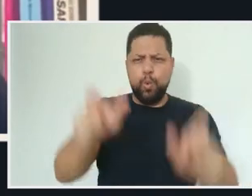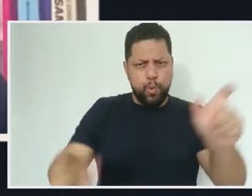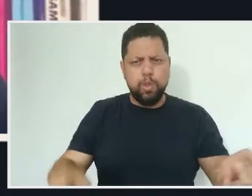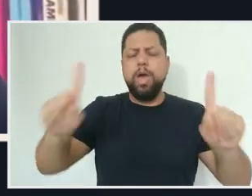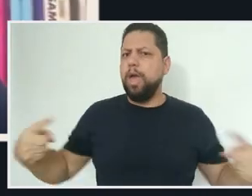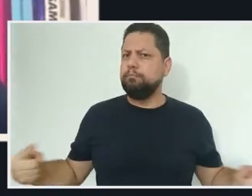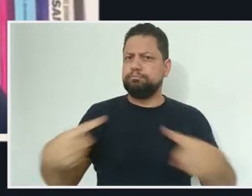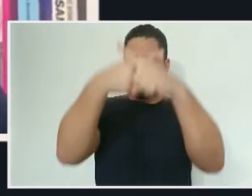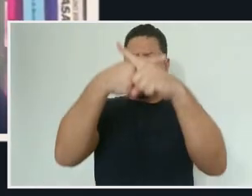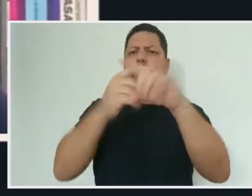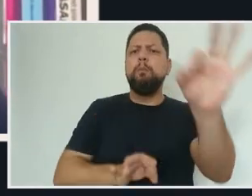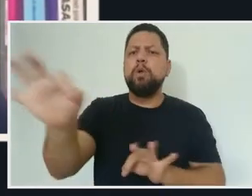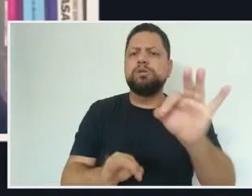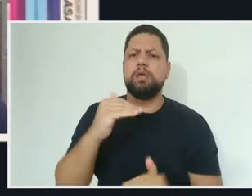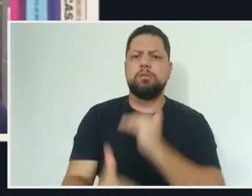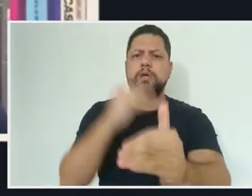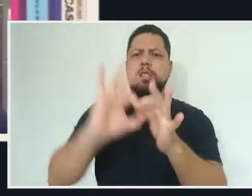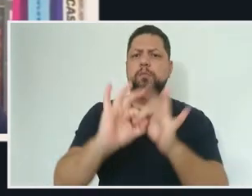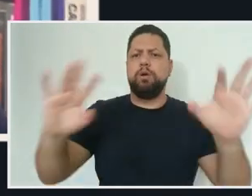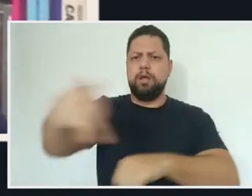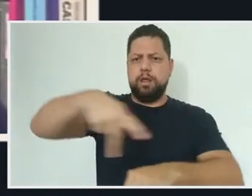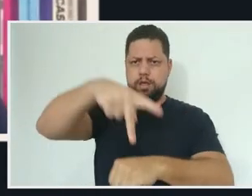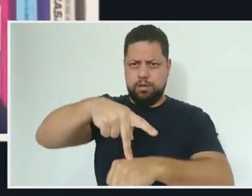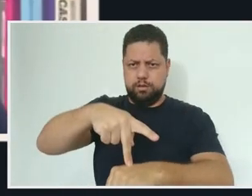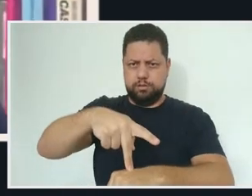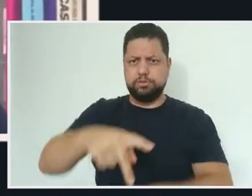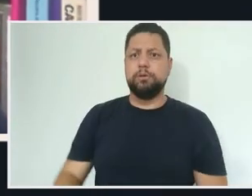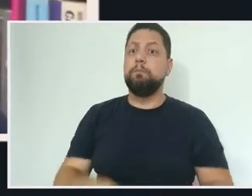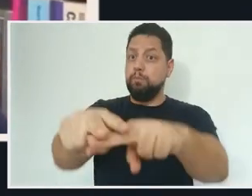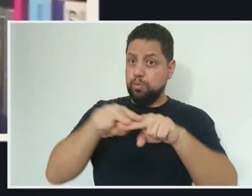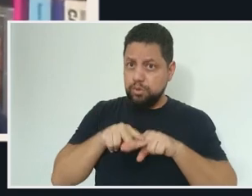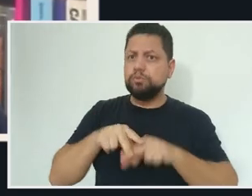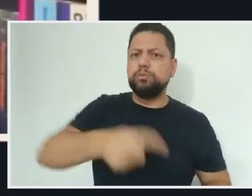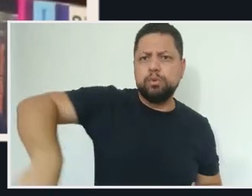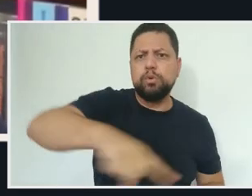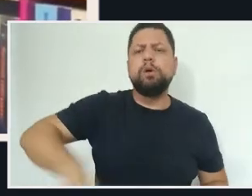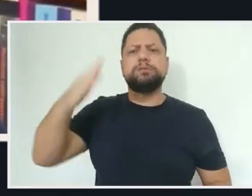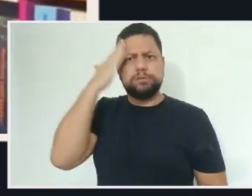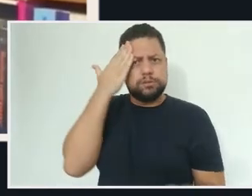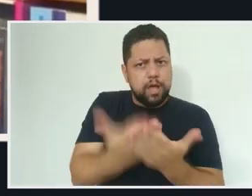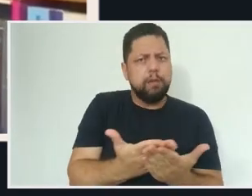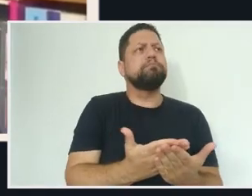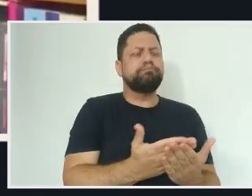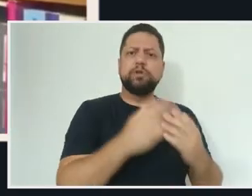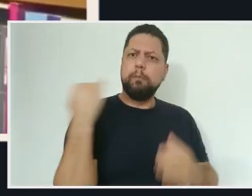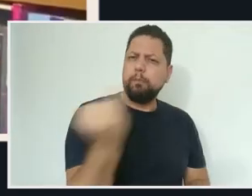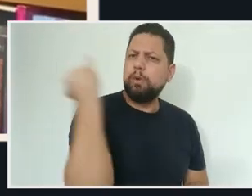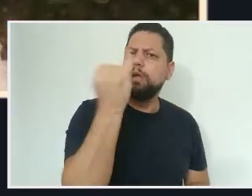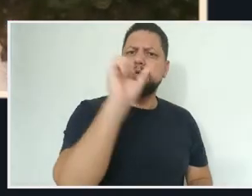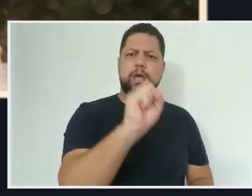Leiteamos que essa Suprema Corte decida em favor da liberdade de cátedra no país, conforme tem sinalizado em seus brilhantes